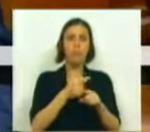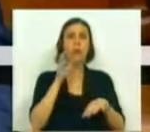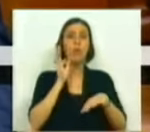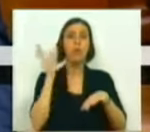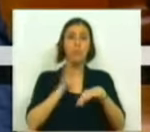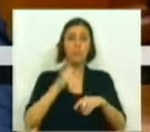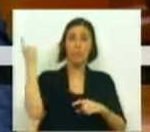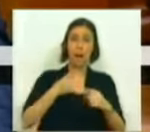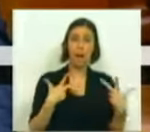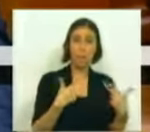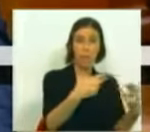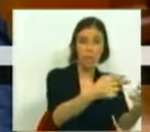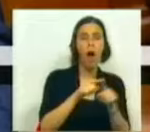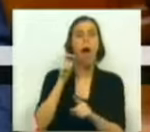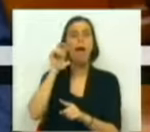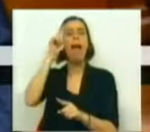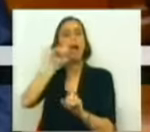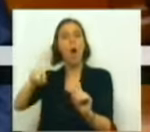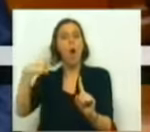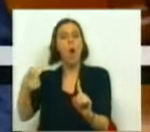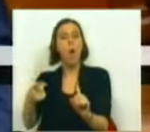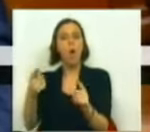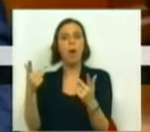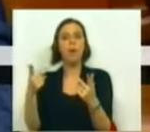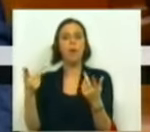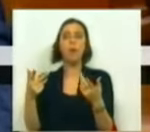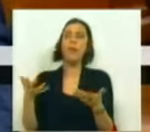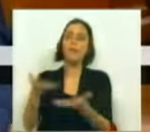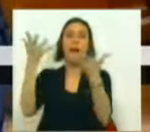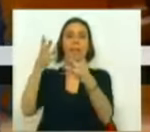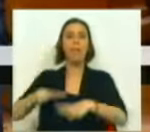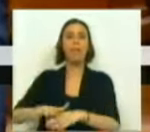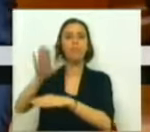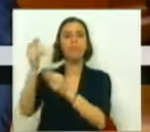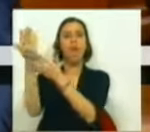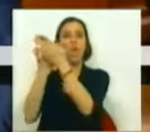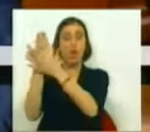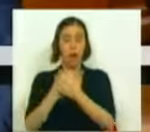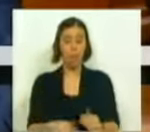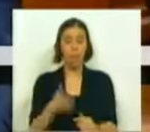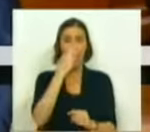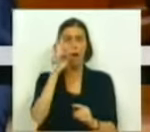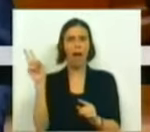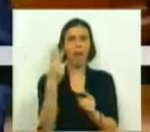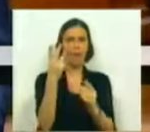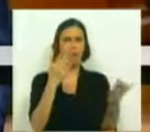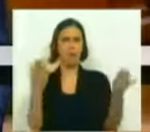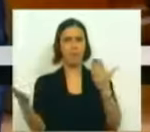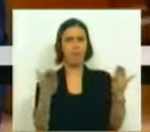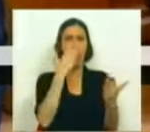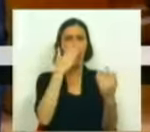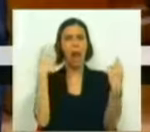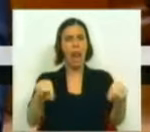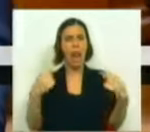austeridade e aqueles que desvendam aos demais a luz do crescimento económico. Como se essa dualidade verdadeiramente